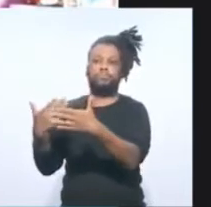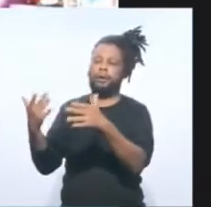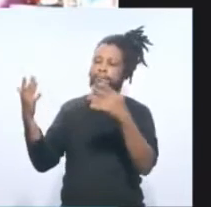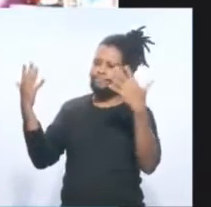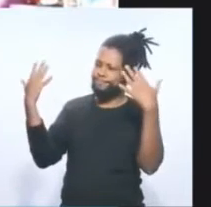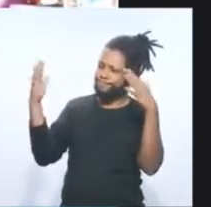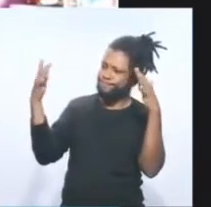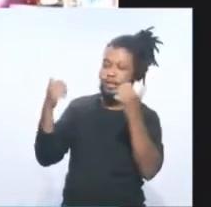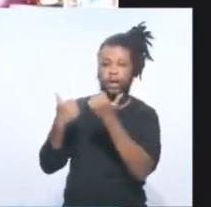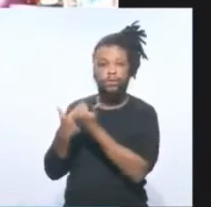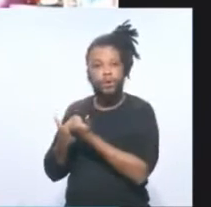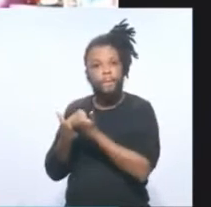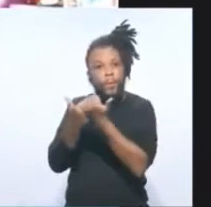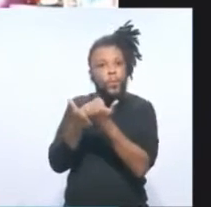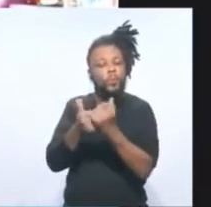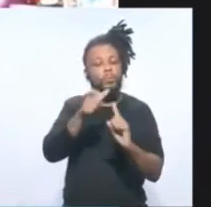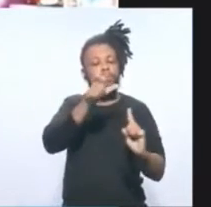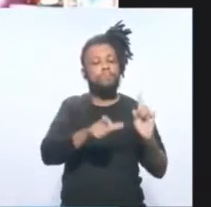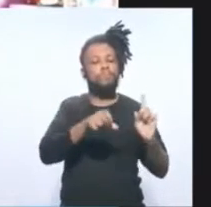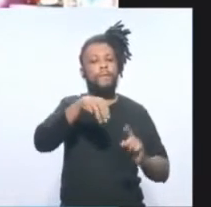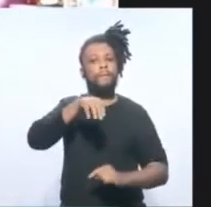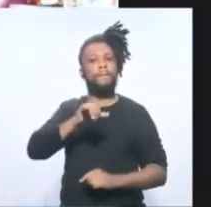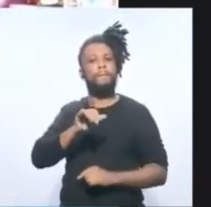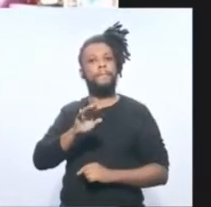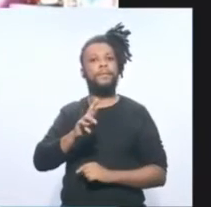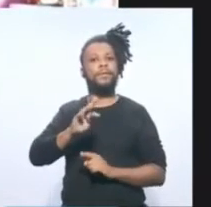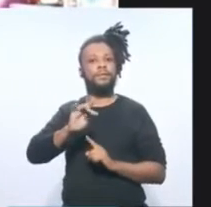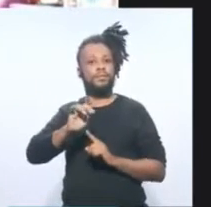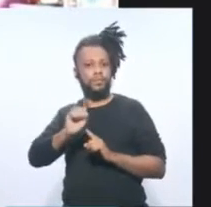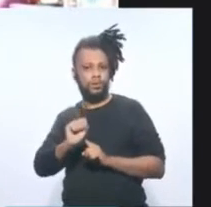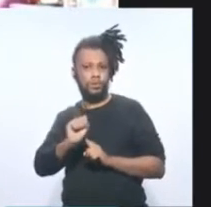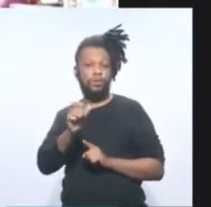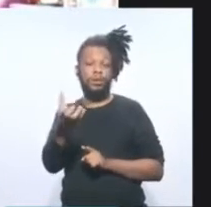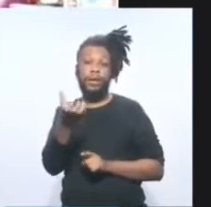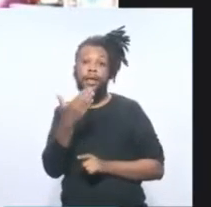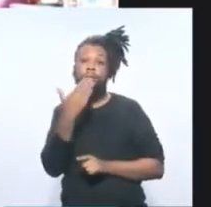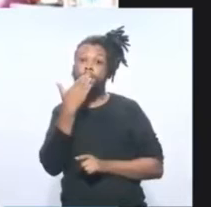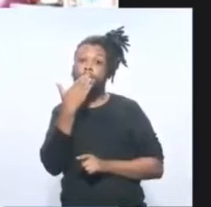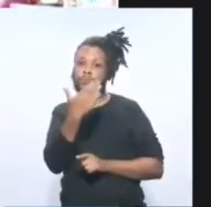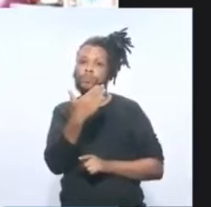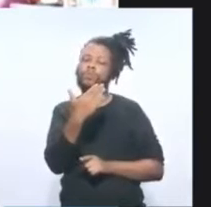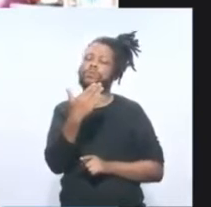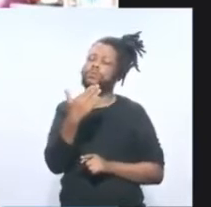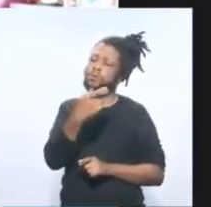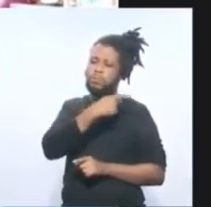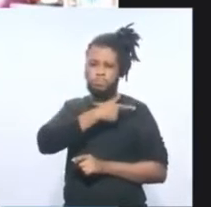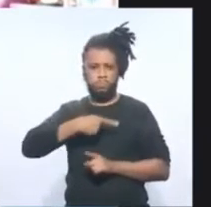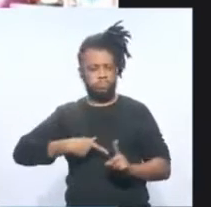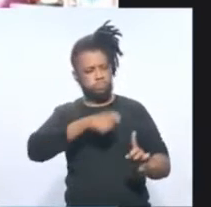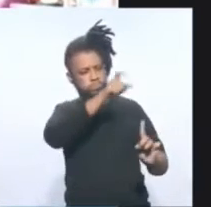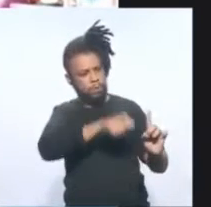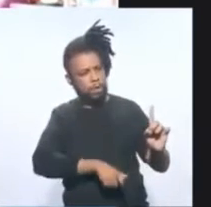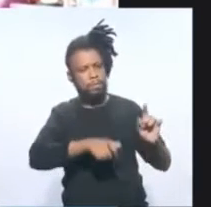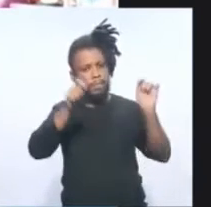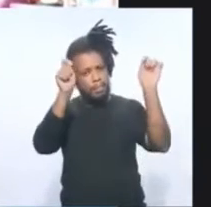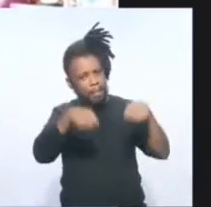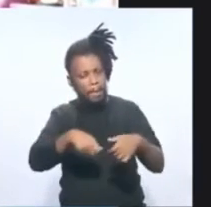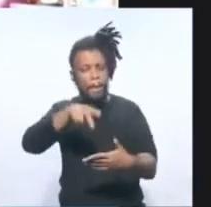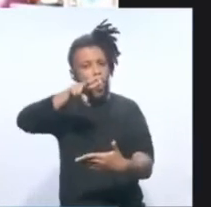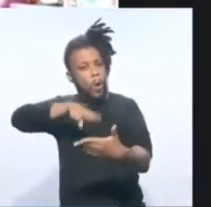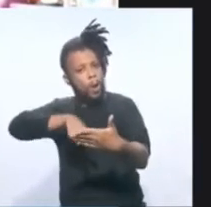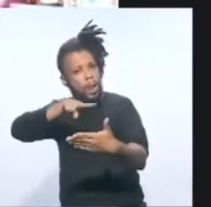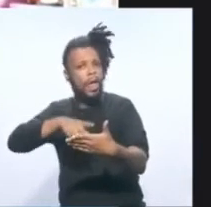à dona Mirtes. Eu queria pedir, Vênia, Vossa Excelência para poder ler para as